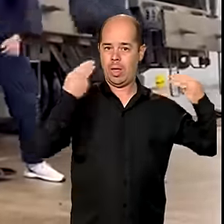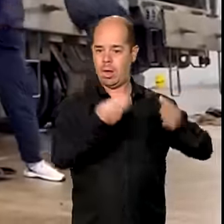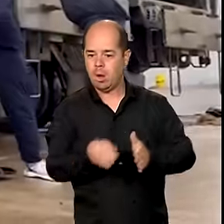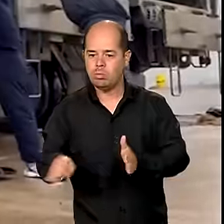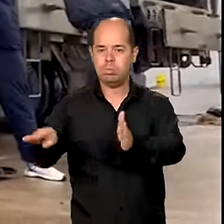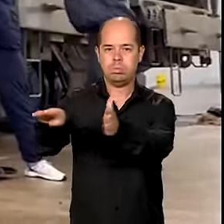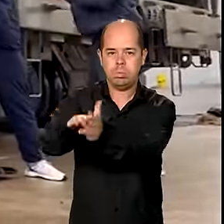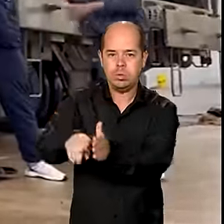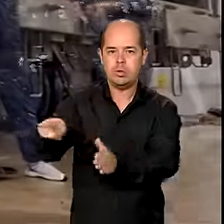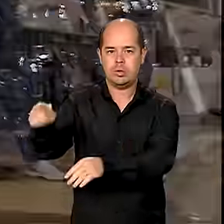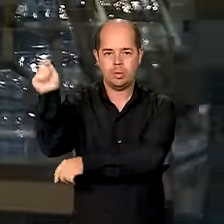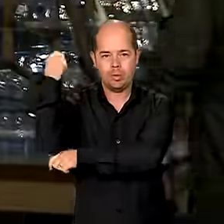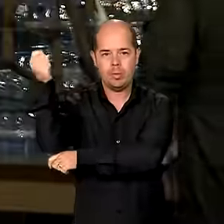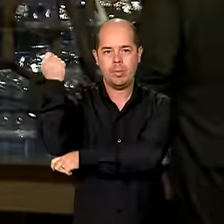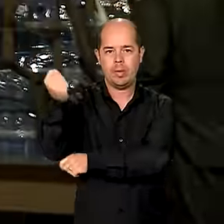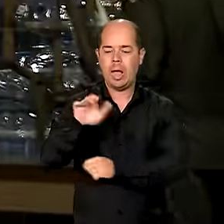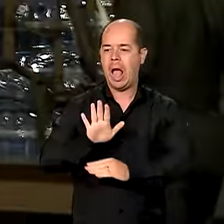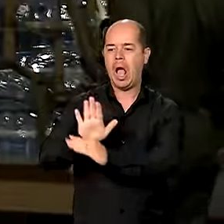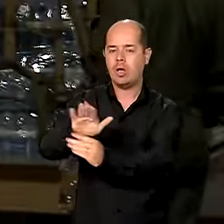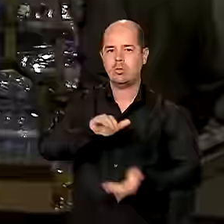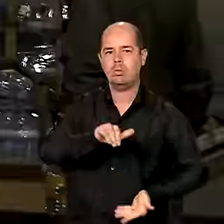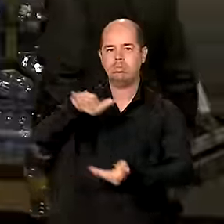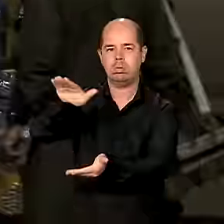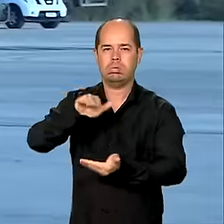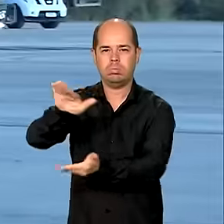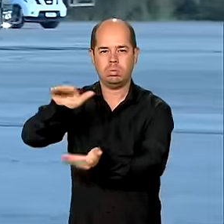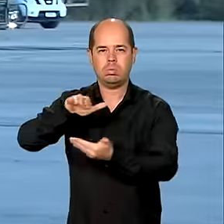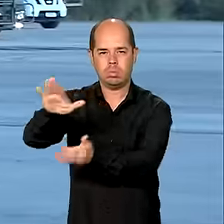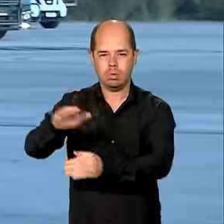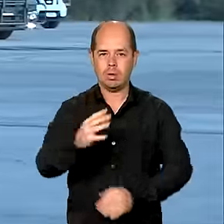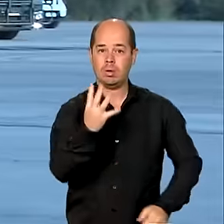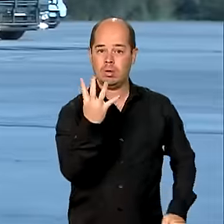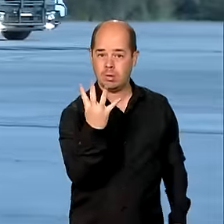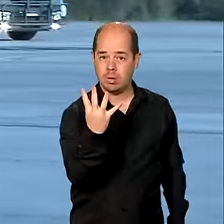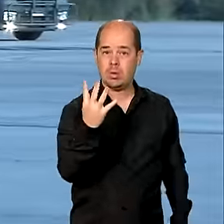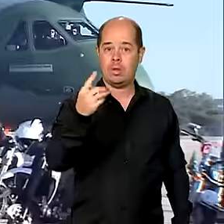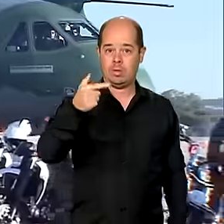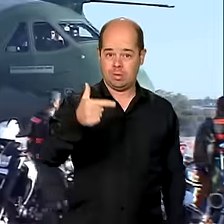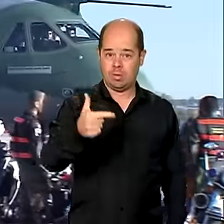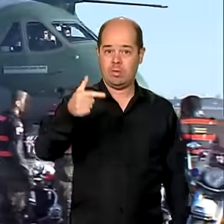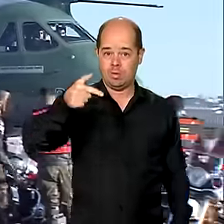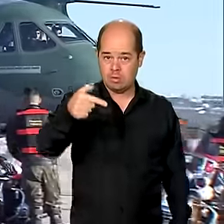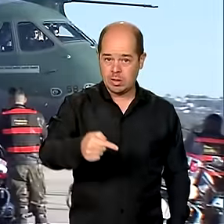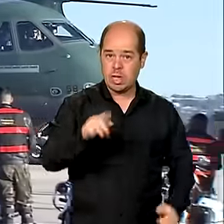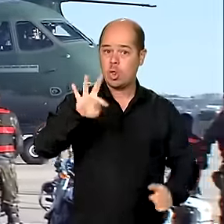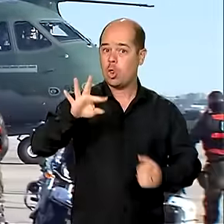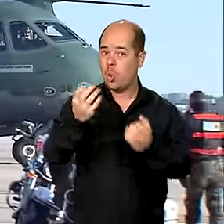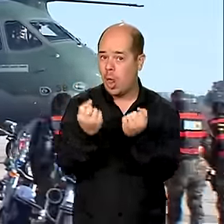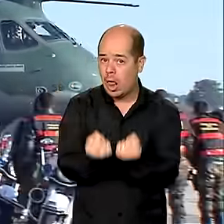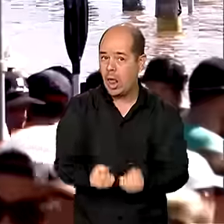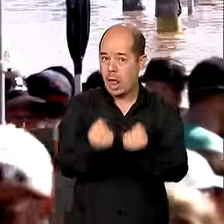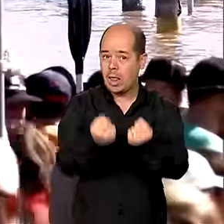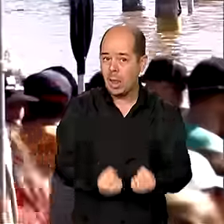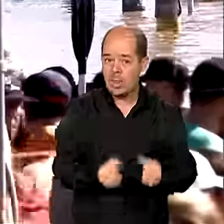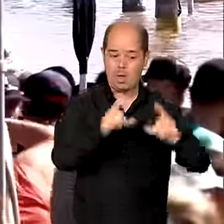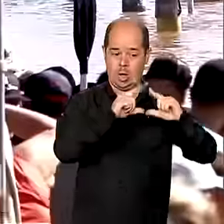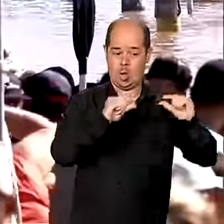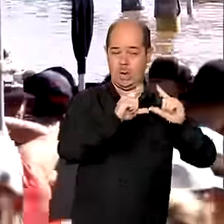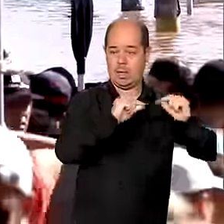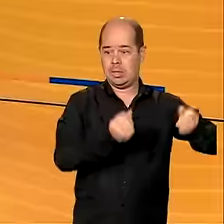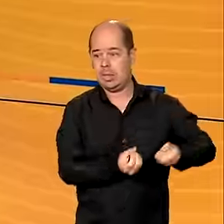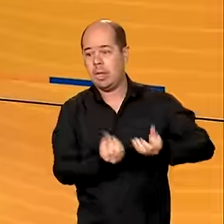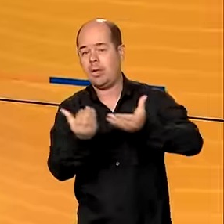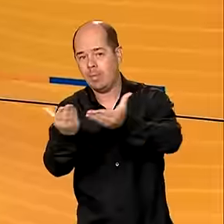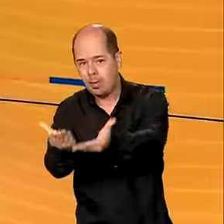com ajuda humanitária. Operação especial leva 427 toneladas de doações de Brasília ao Rio Grande